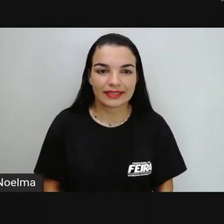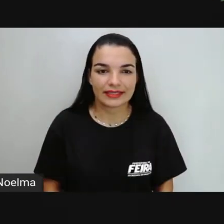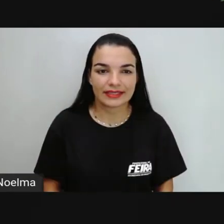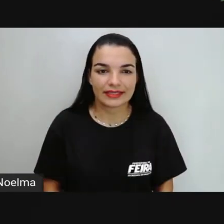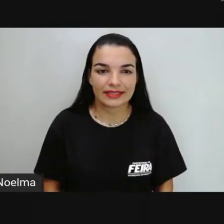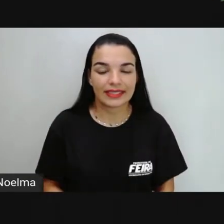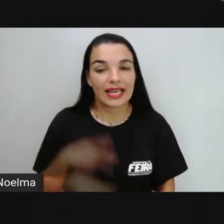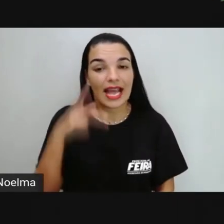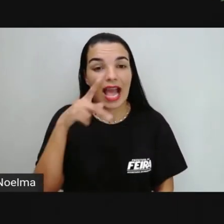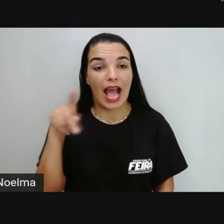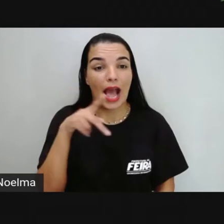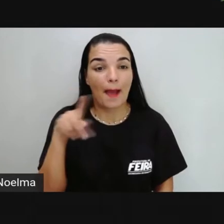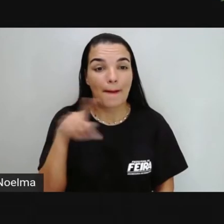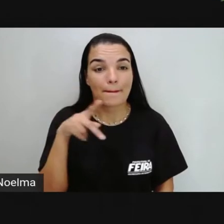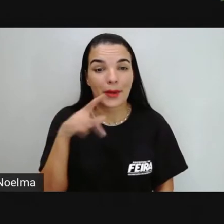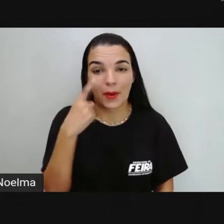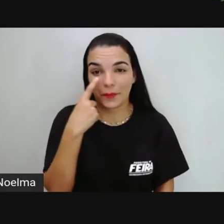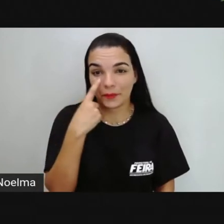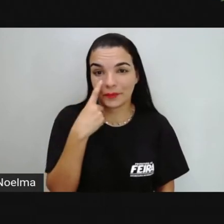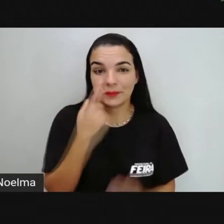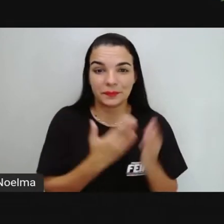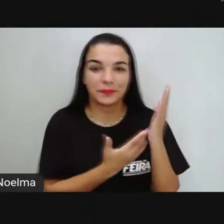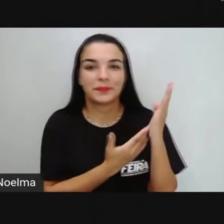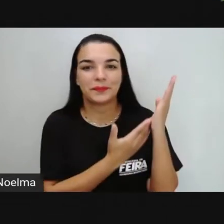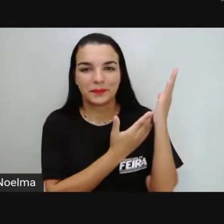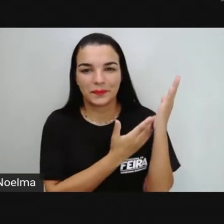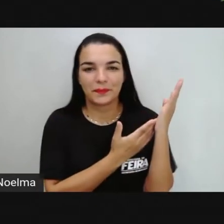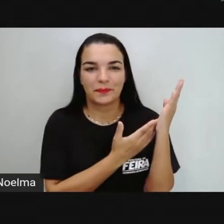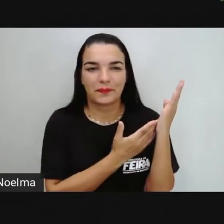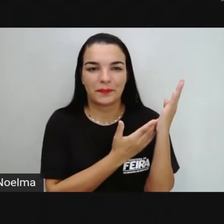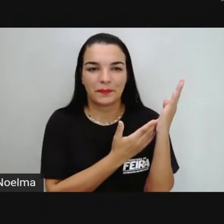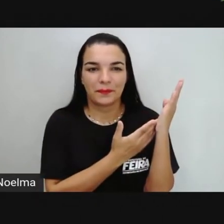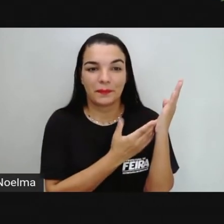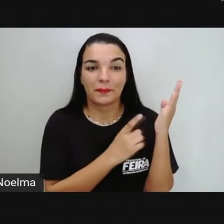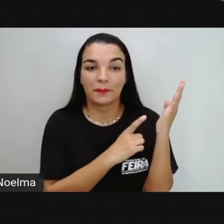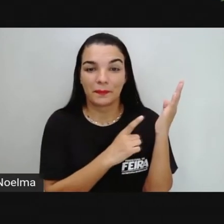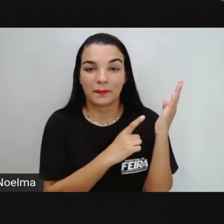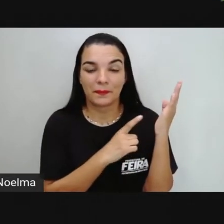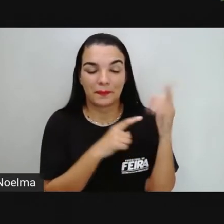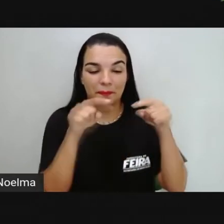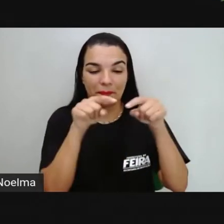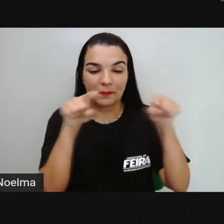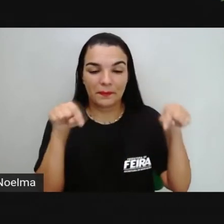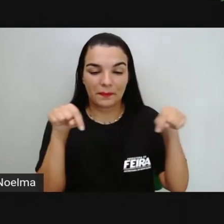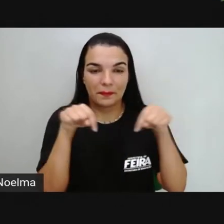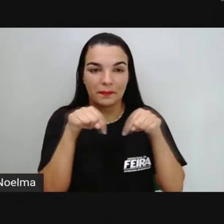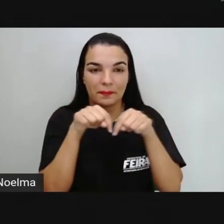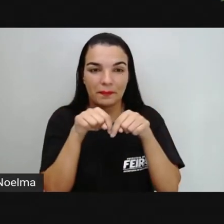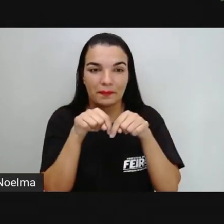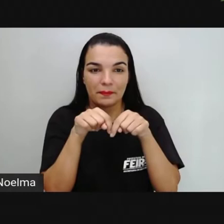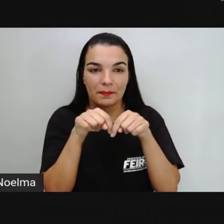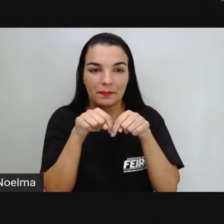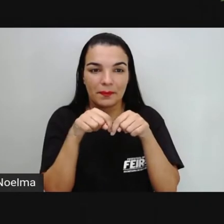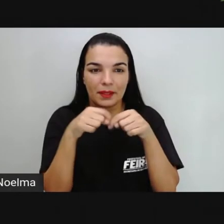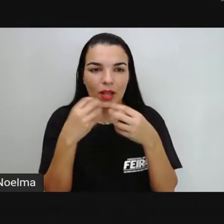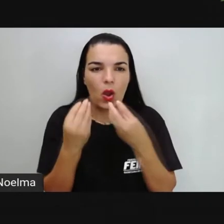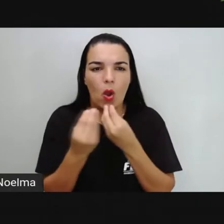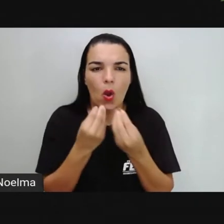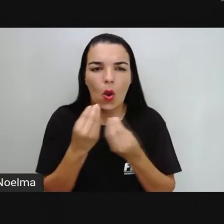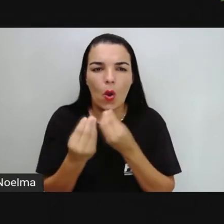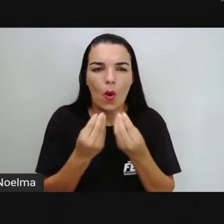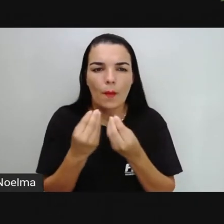A Pró trouxe aqui uma caixinha para vocês, ó. Como me sinto quando?